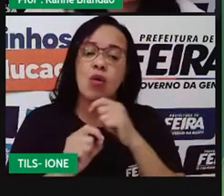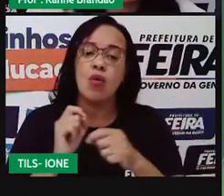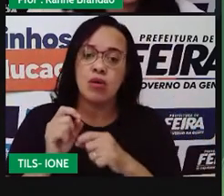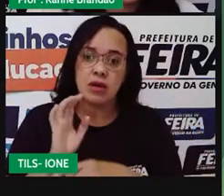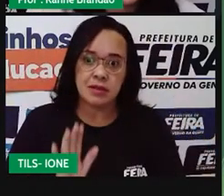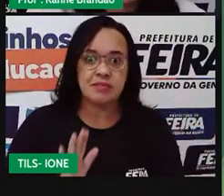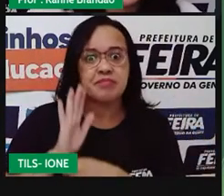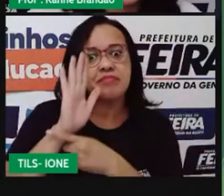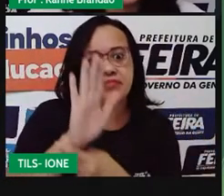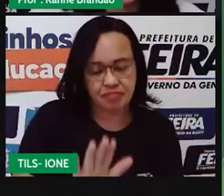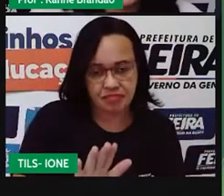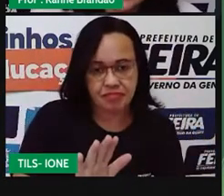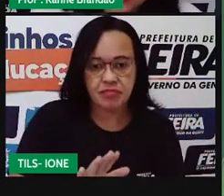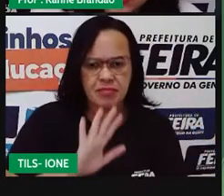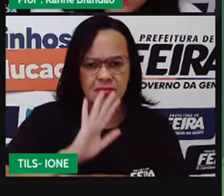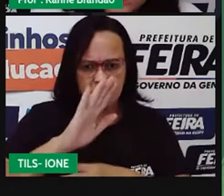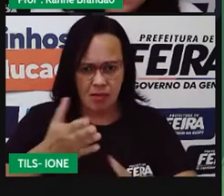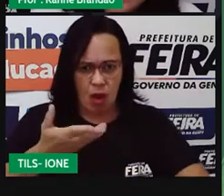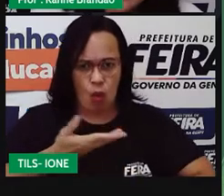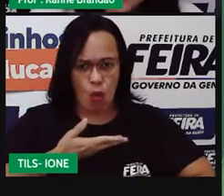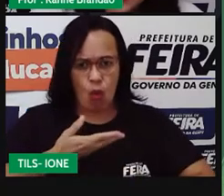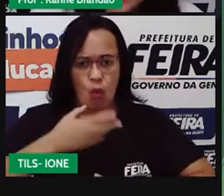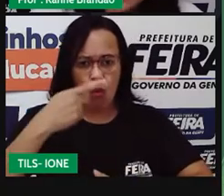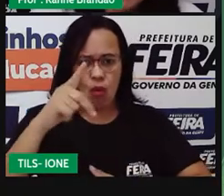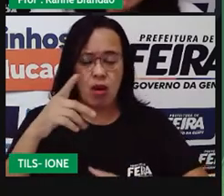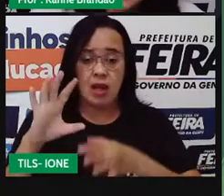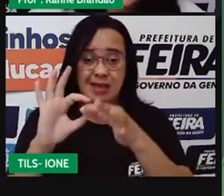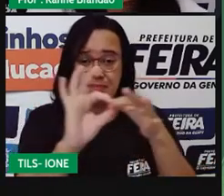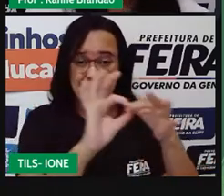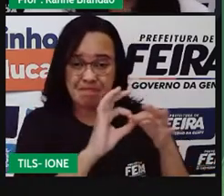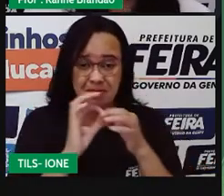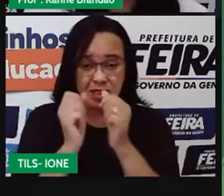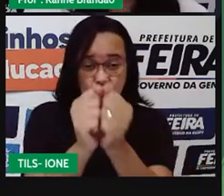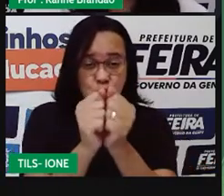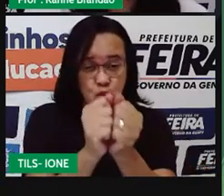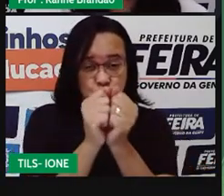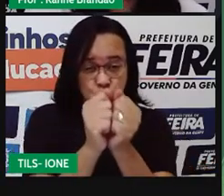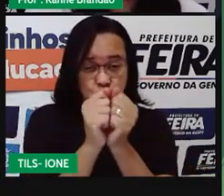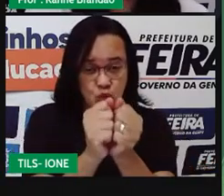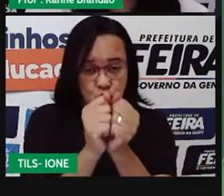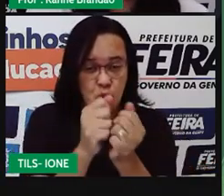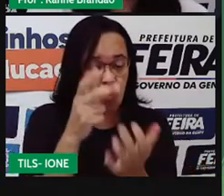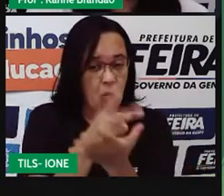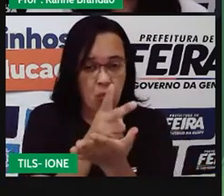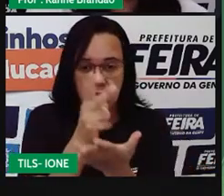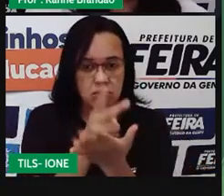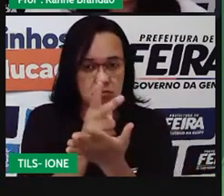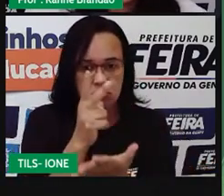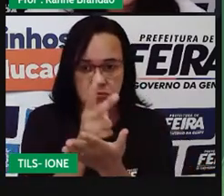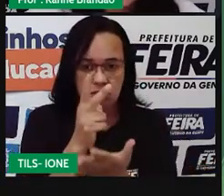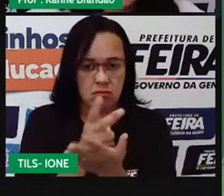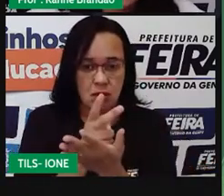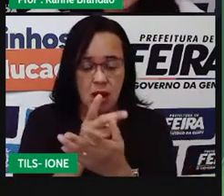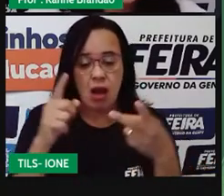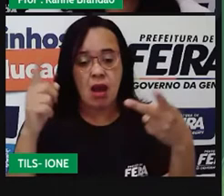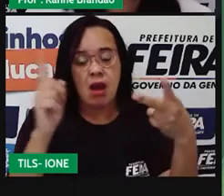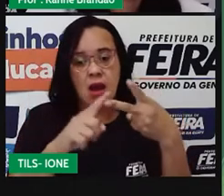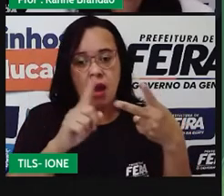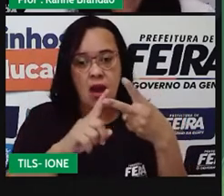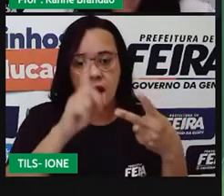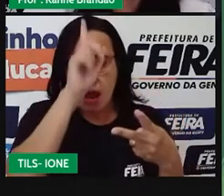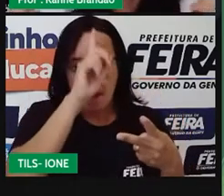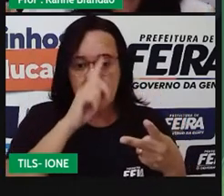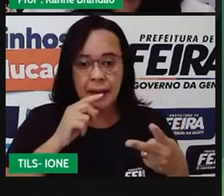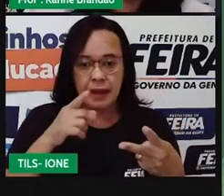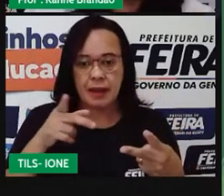encontram fisicamente unidos. Tranquilo? Quando a gente vai para a protocooperação, são